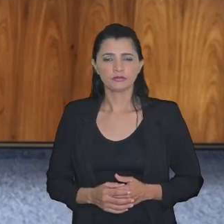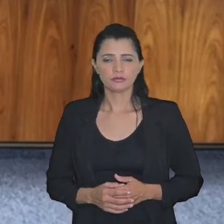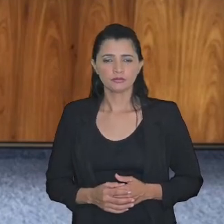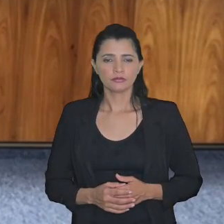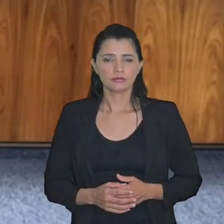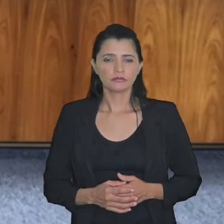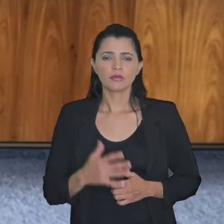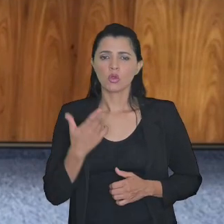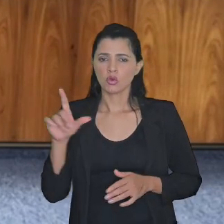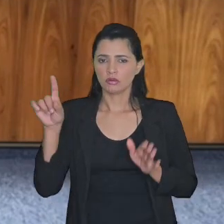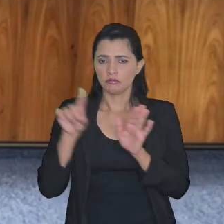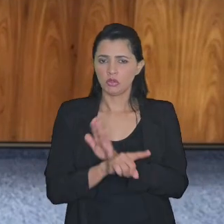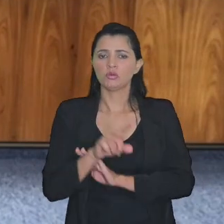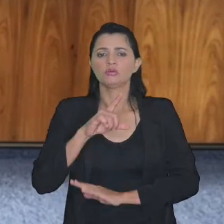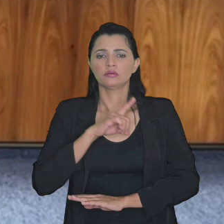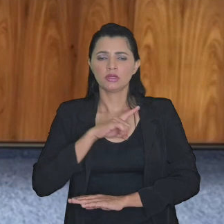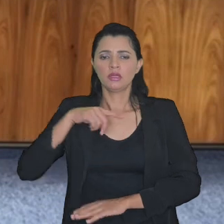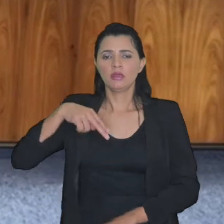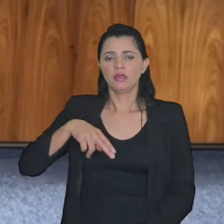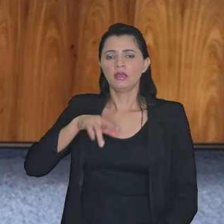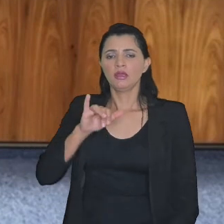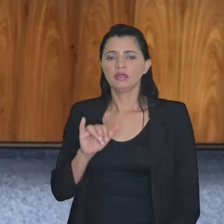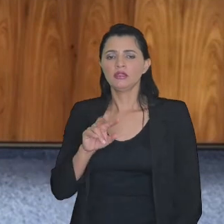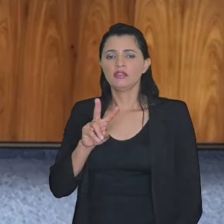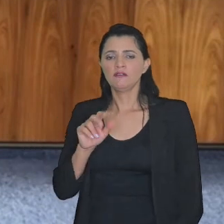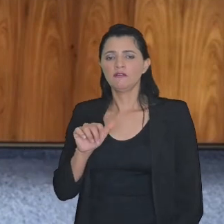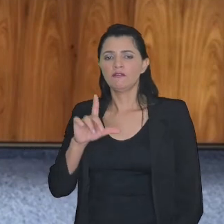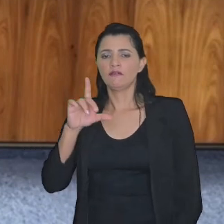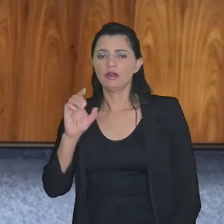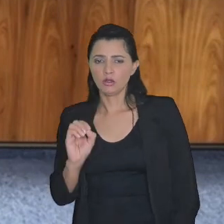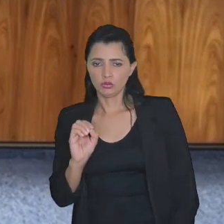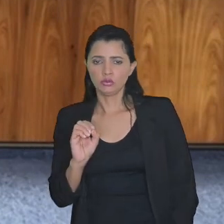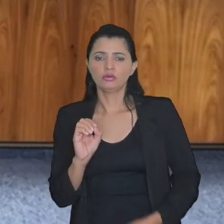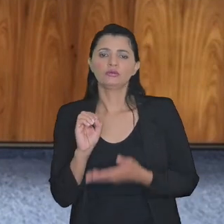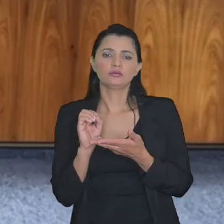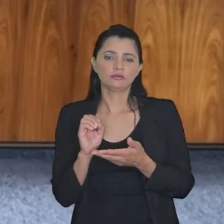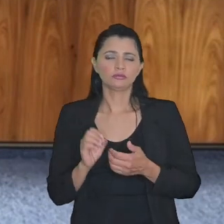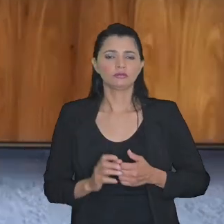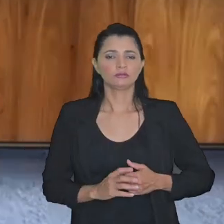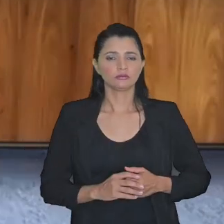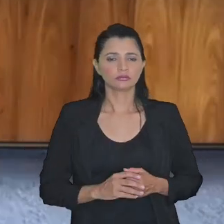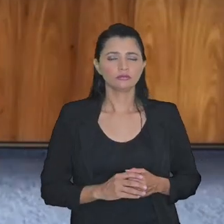há uma outra pergunta aqui do Nivaldo Nivaldo Firmino de Souza